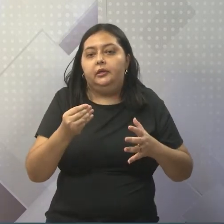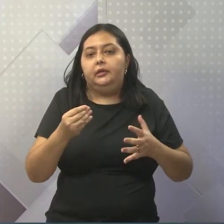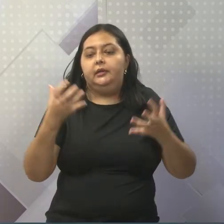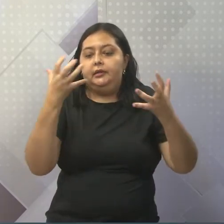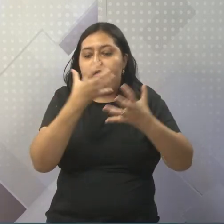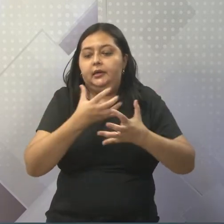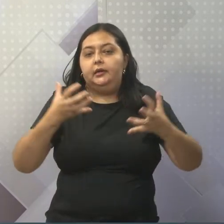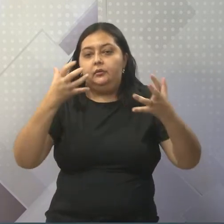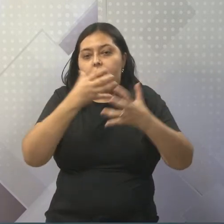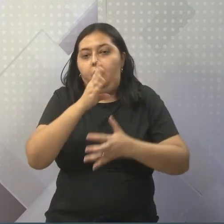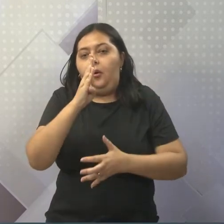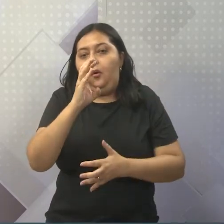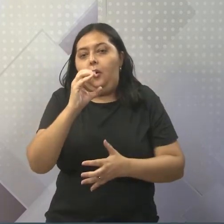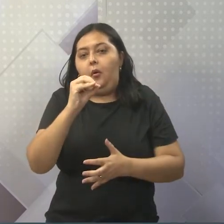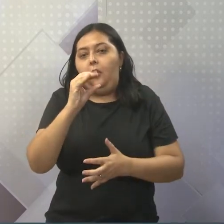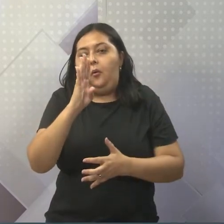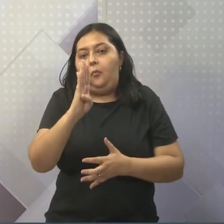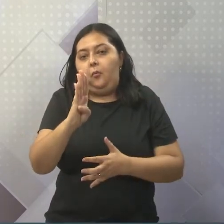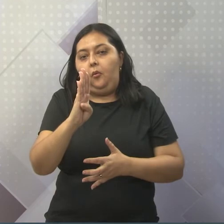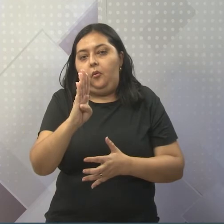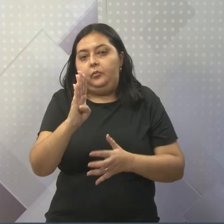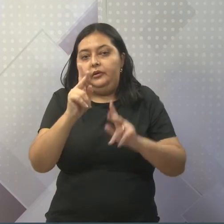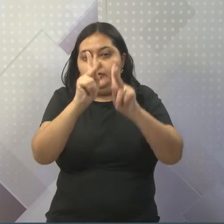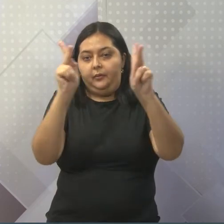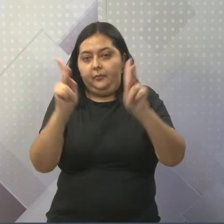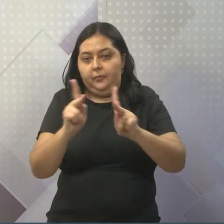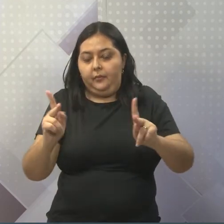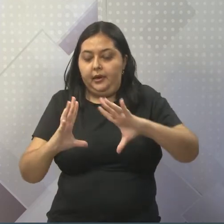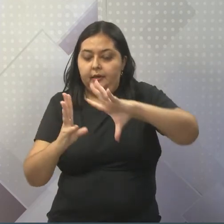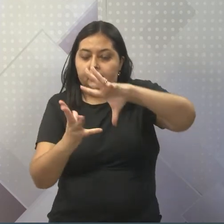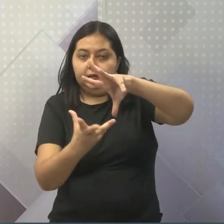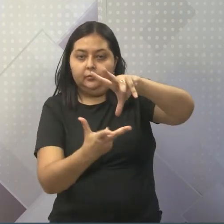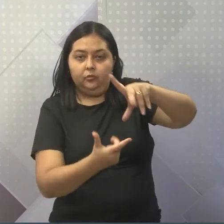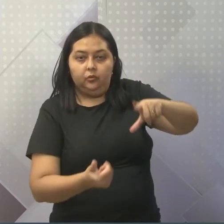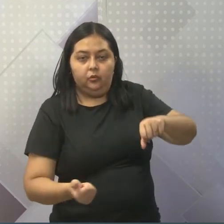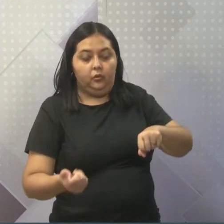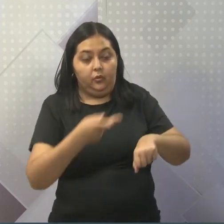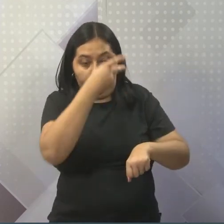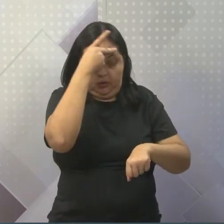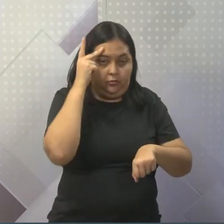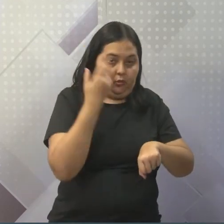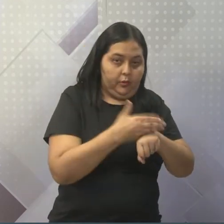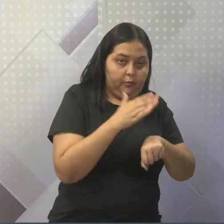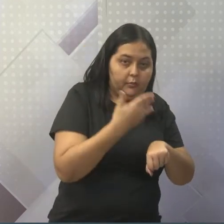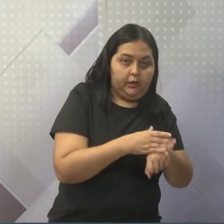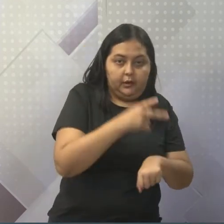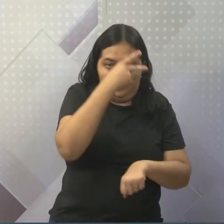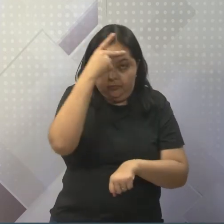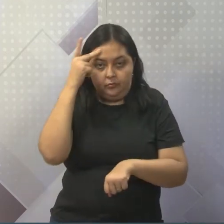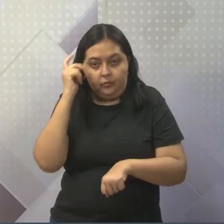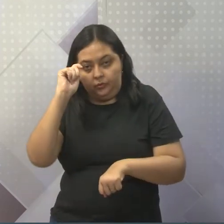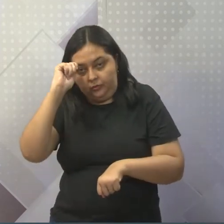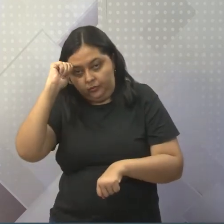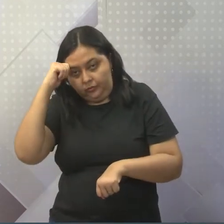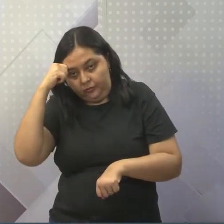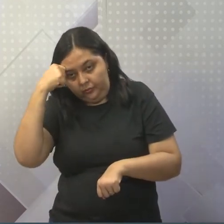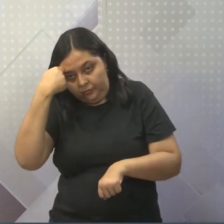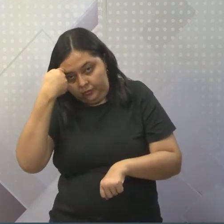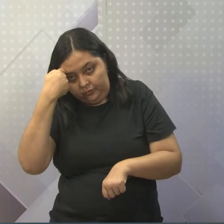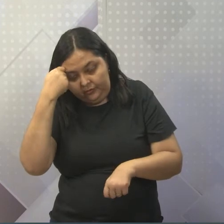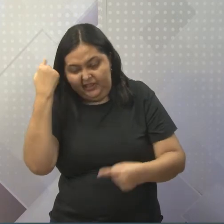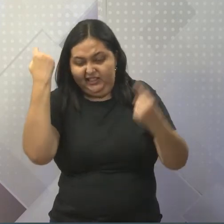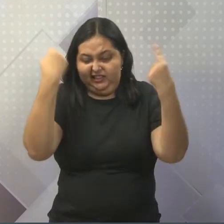só haverá paz nesse mundo quando o branco e o negro não for uma questão, não for questão de